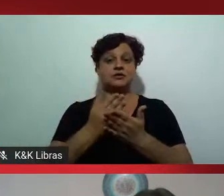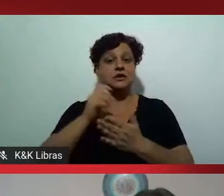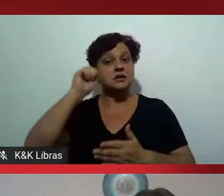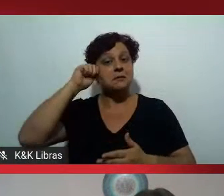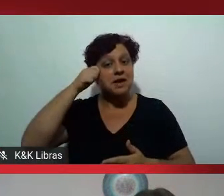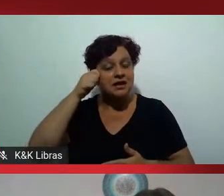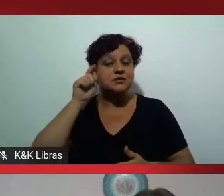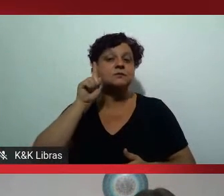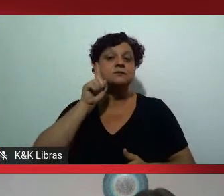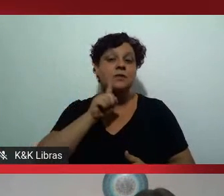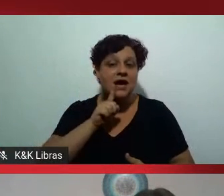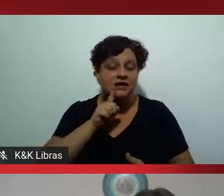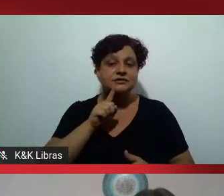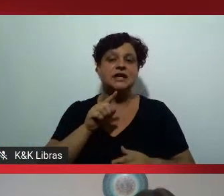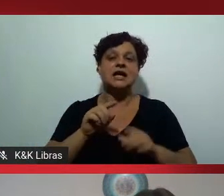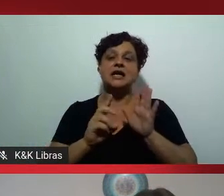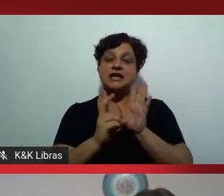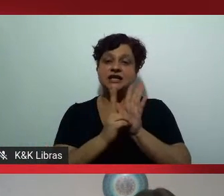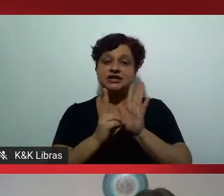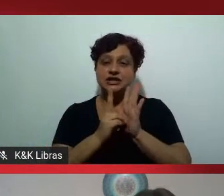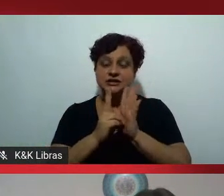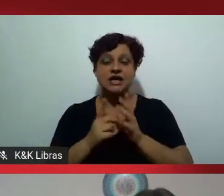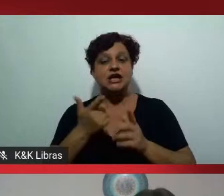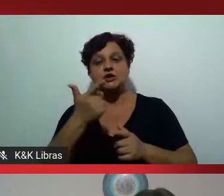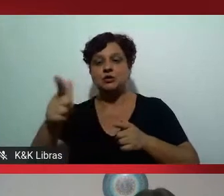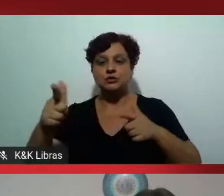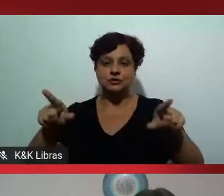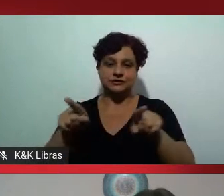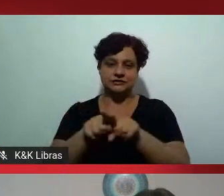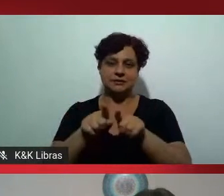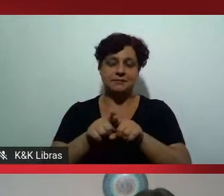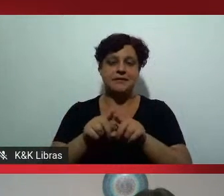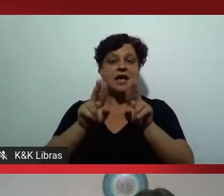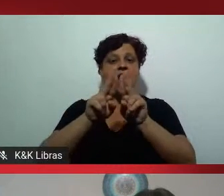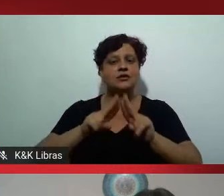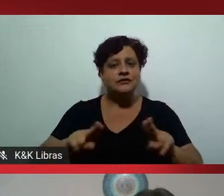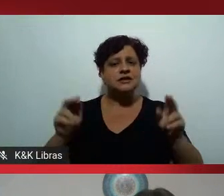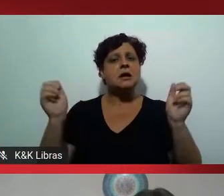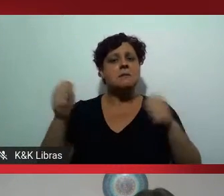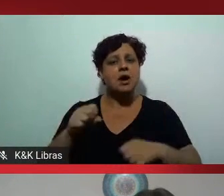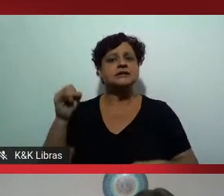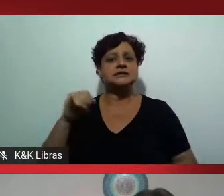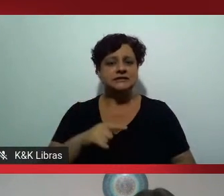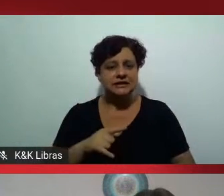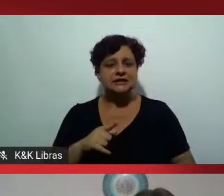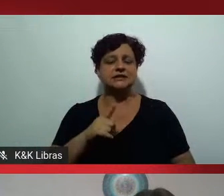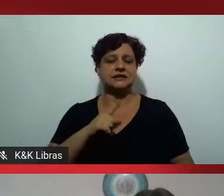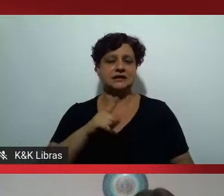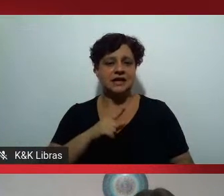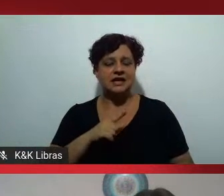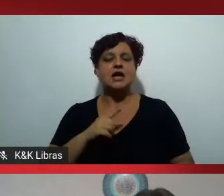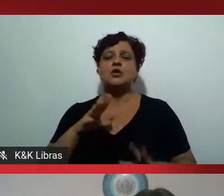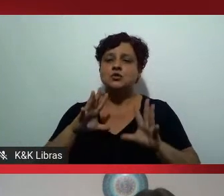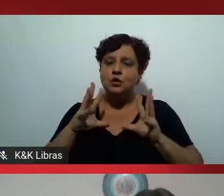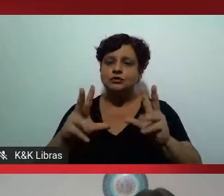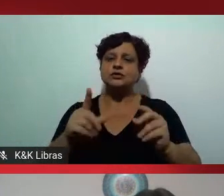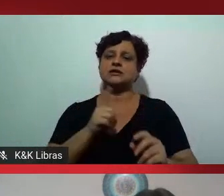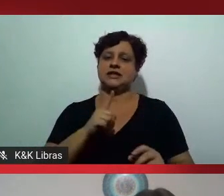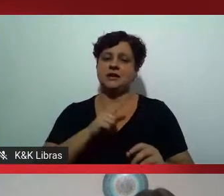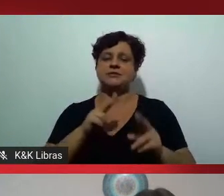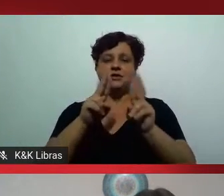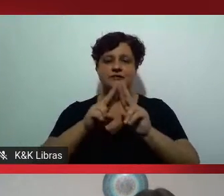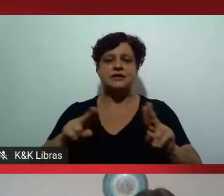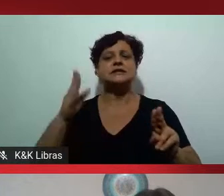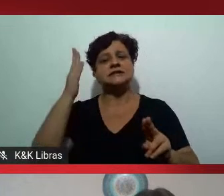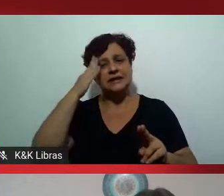estudantes indígenas e de outras minorias também a universidade pode ser e todas nós que passamos pela universidade sabemos que ela